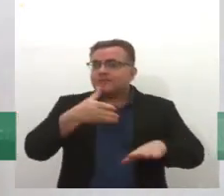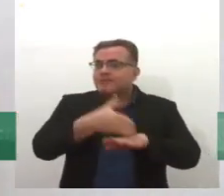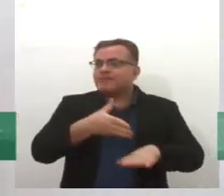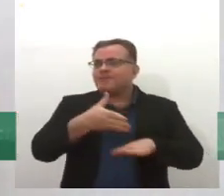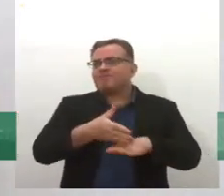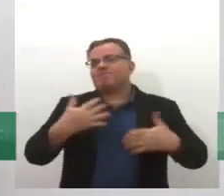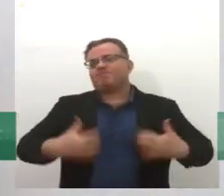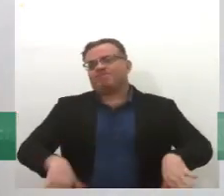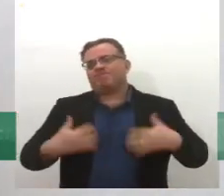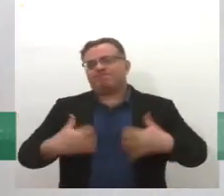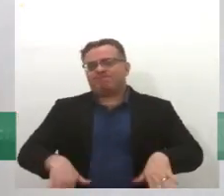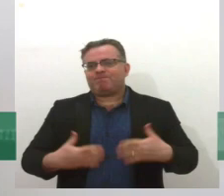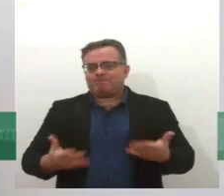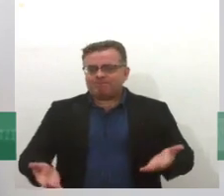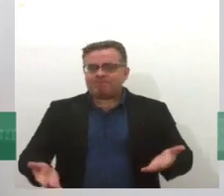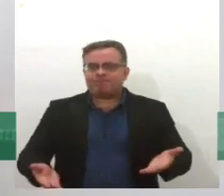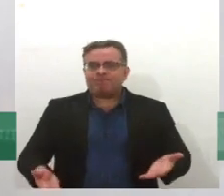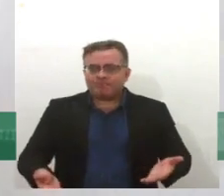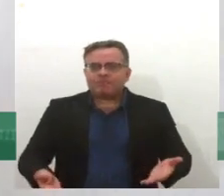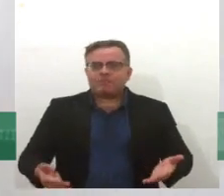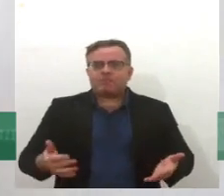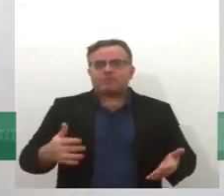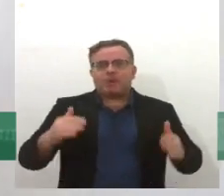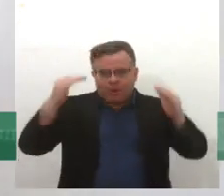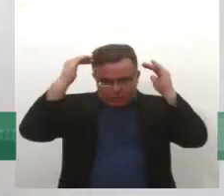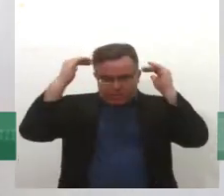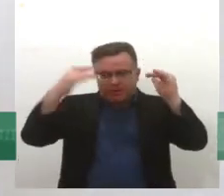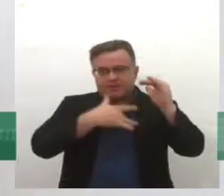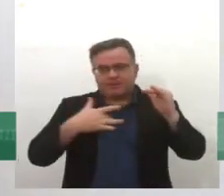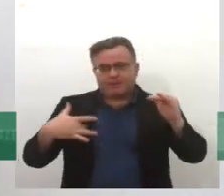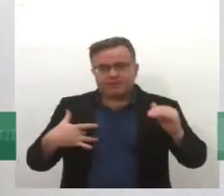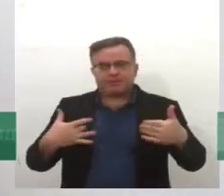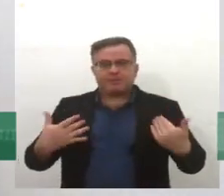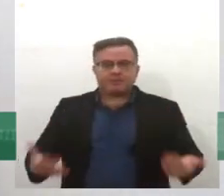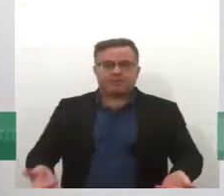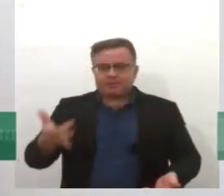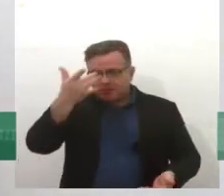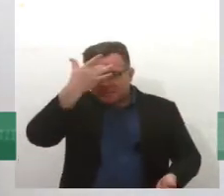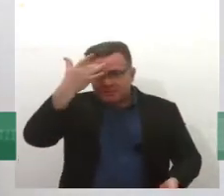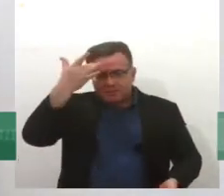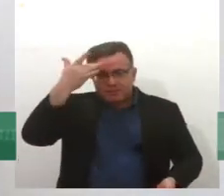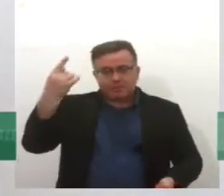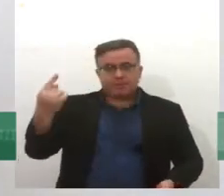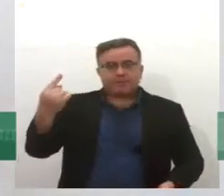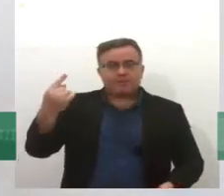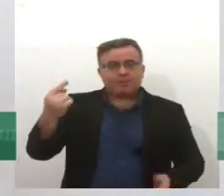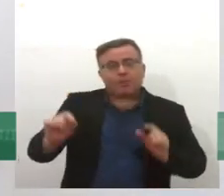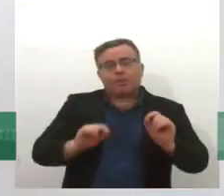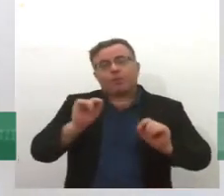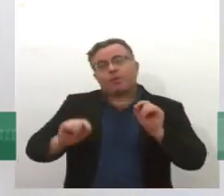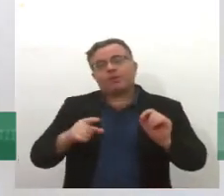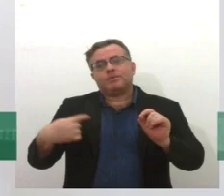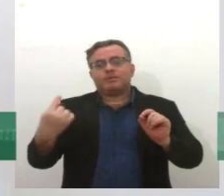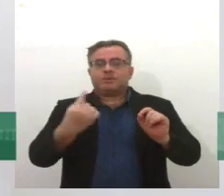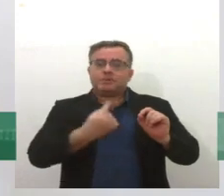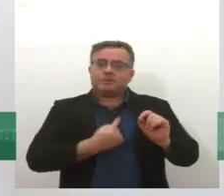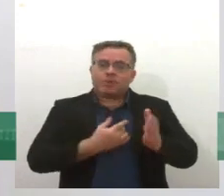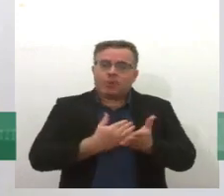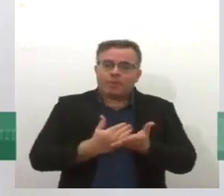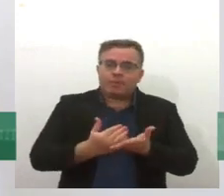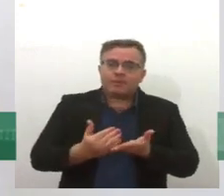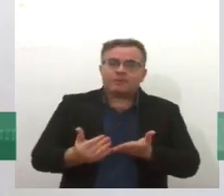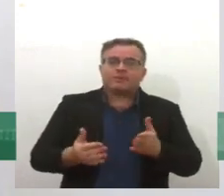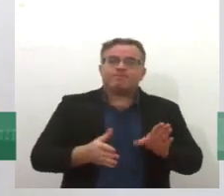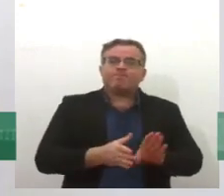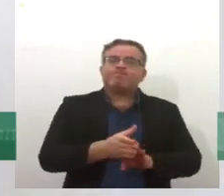serviços de saúde. Então, a gente costuma dizer que na saúde mental, a gente tem que dar o acesso de saúde à pessoa